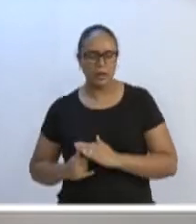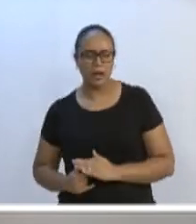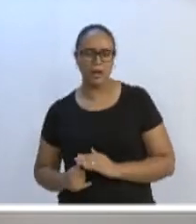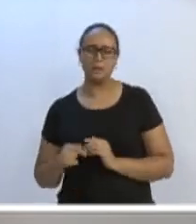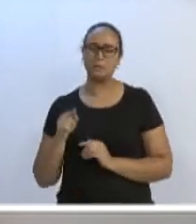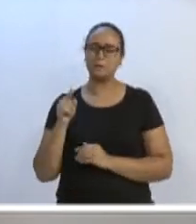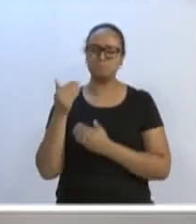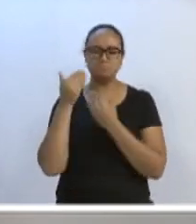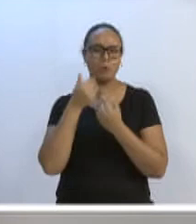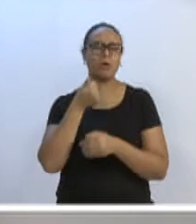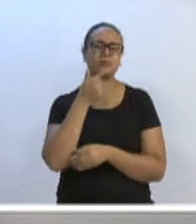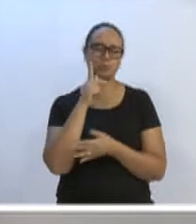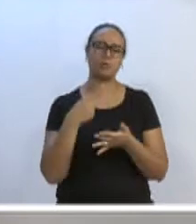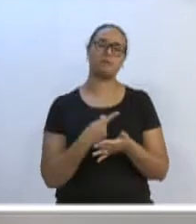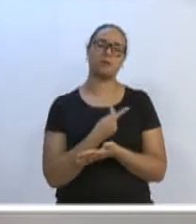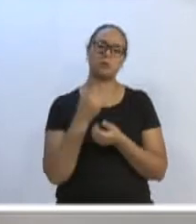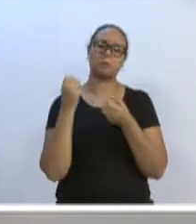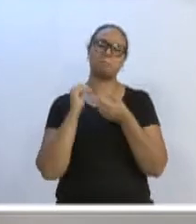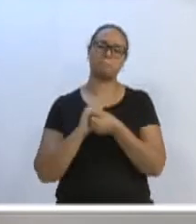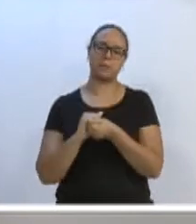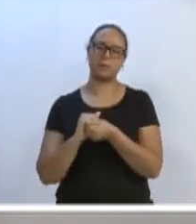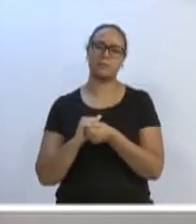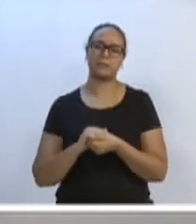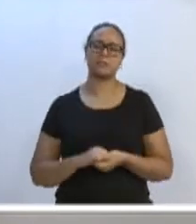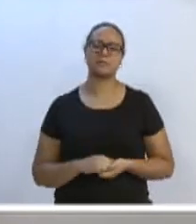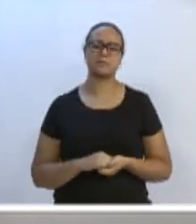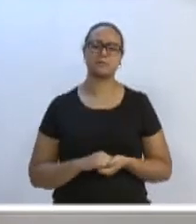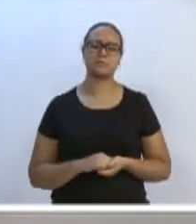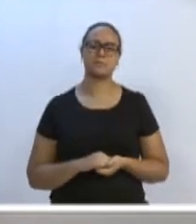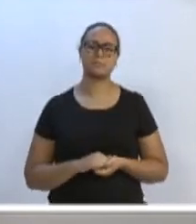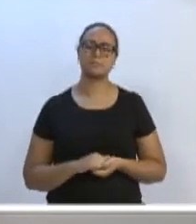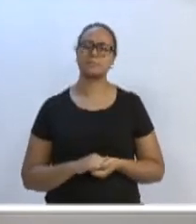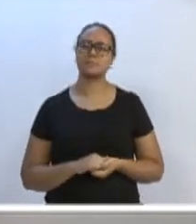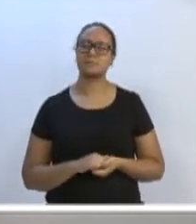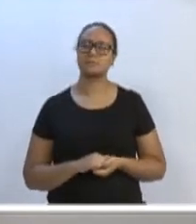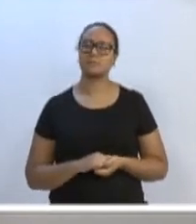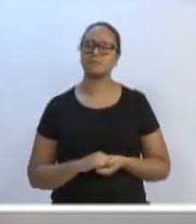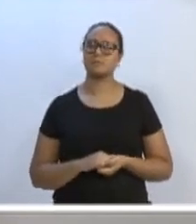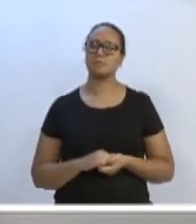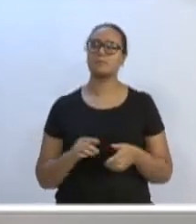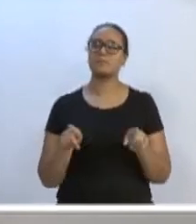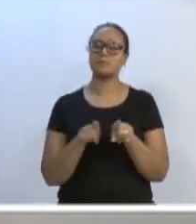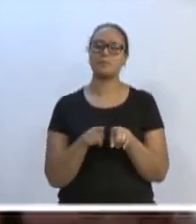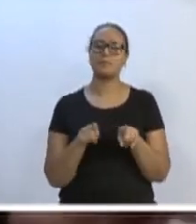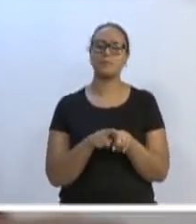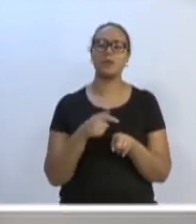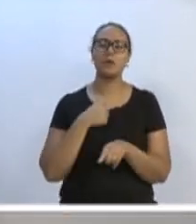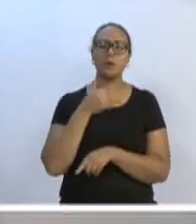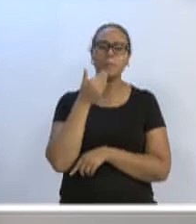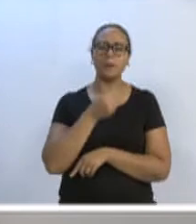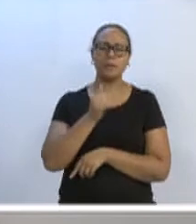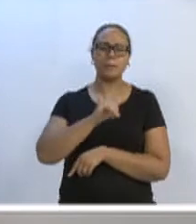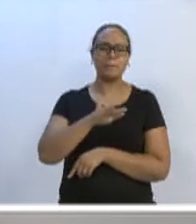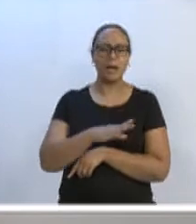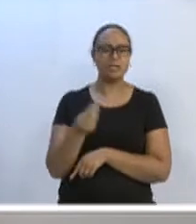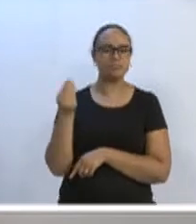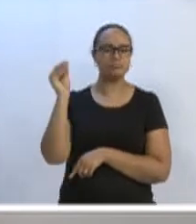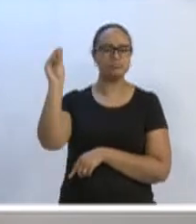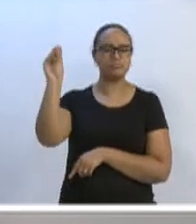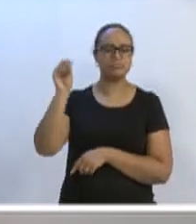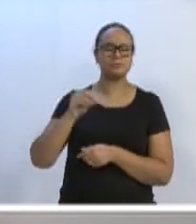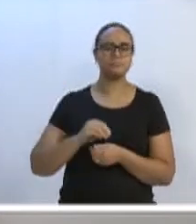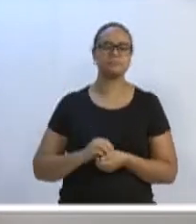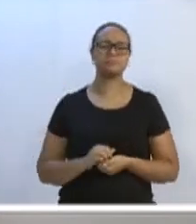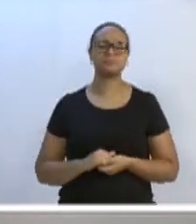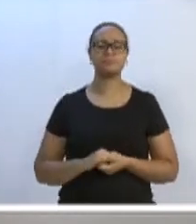ontem lá, nesse evento. Realmente, parabéns. Gostaria também, da mesma forma, de solicitar as imagens lá na